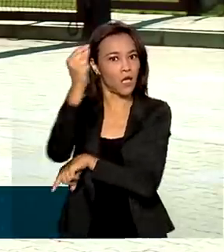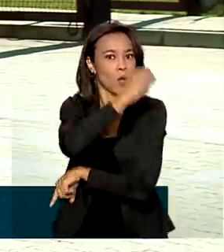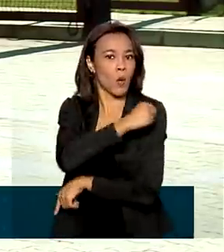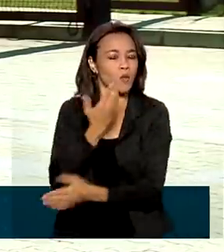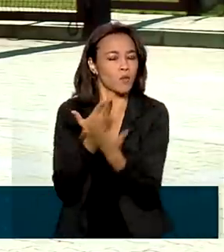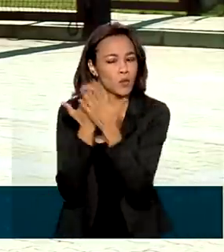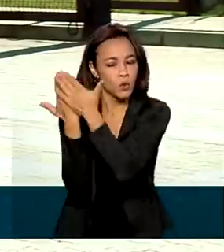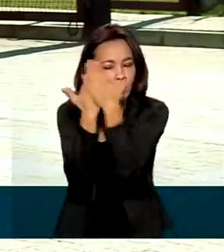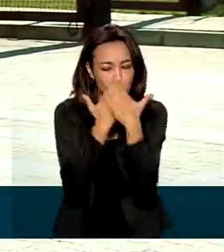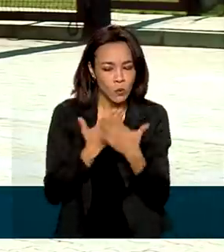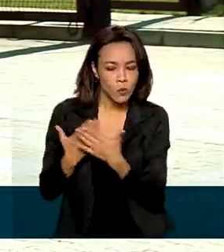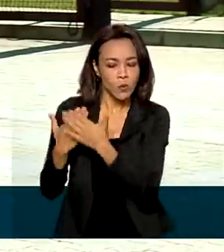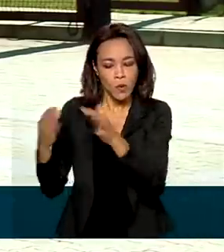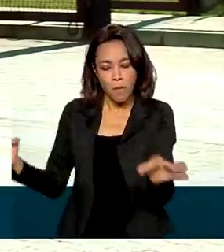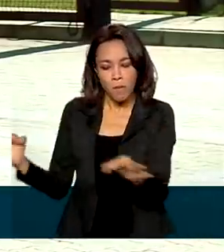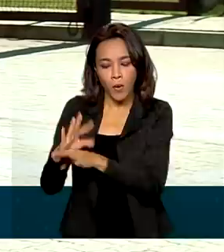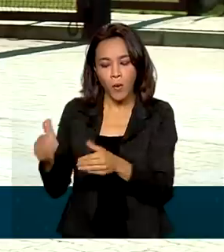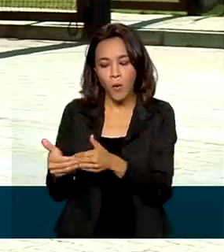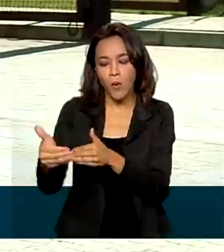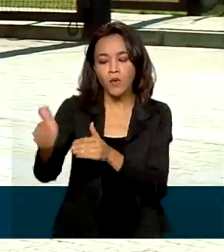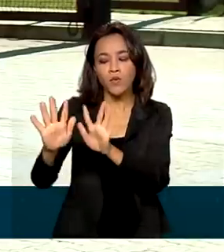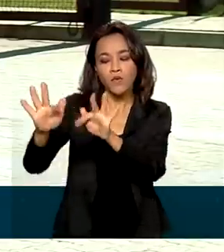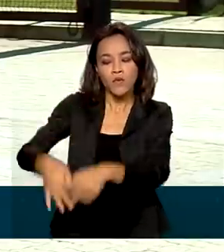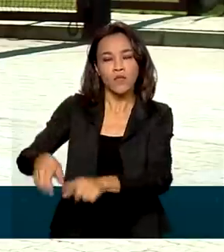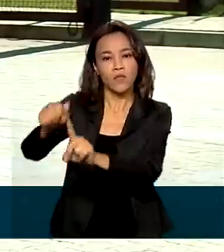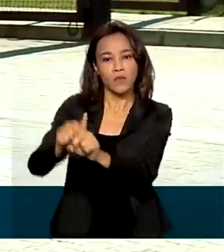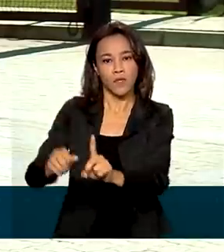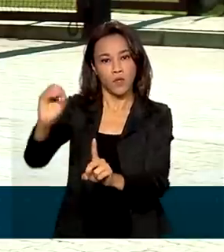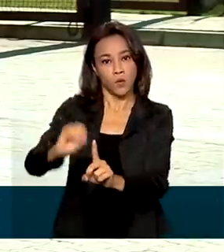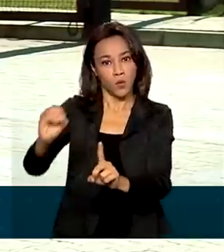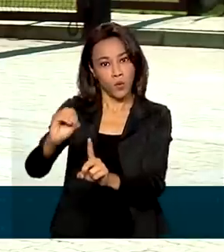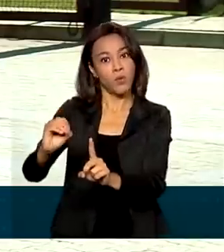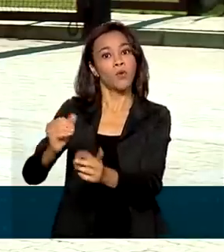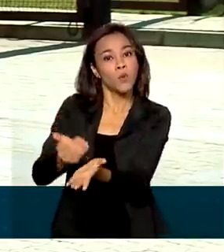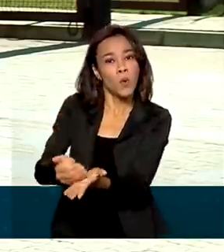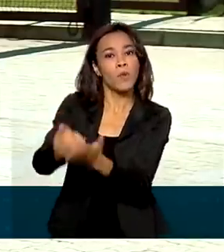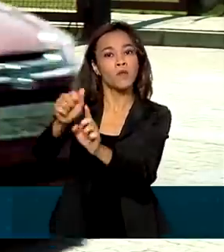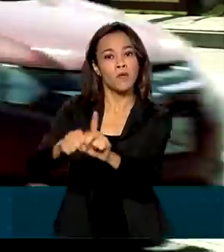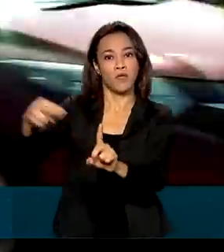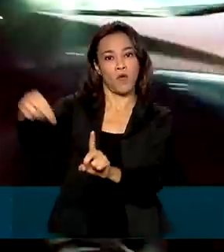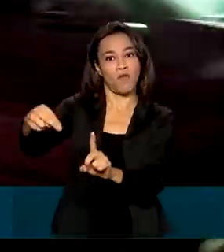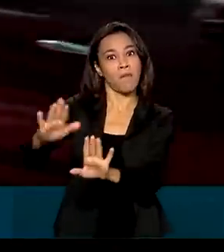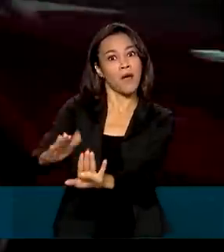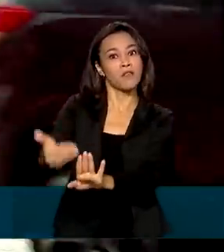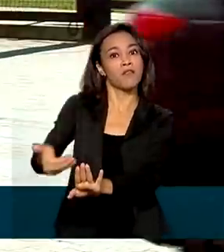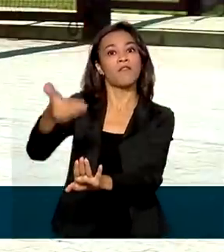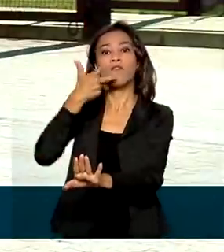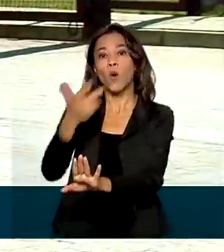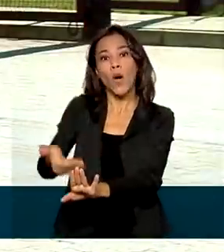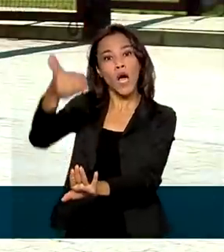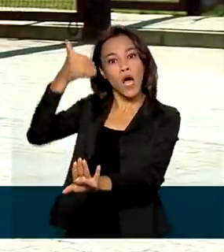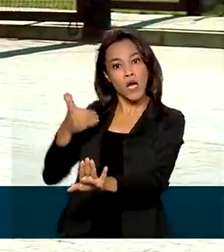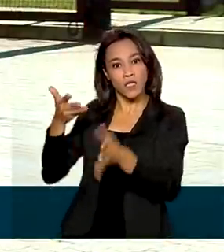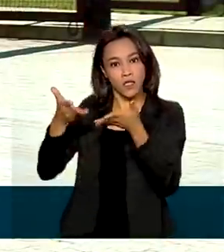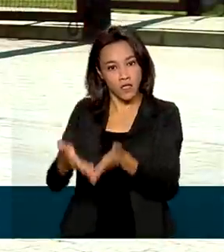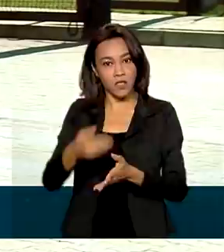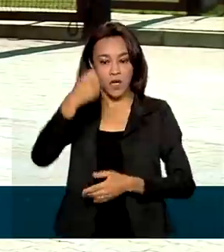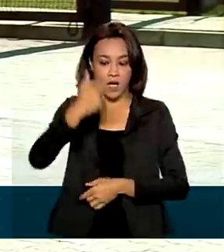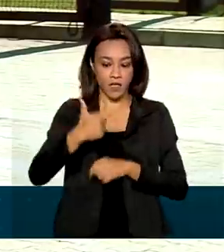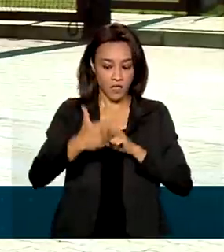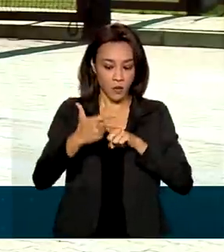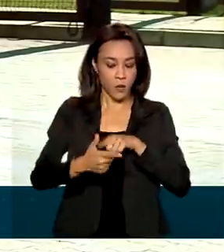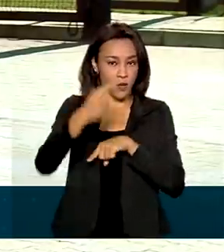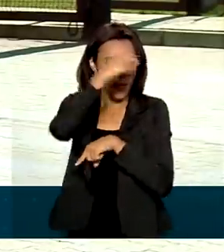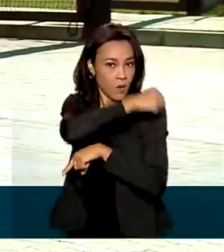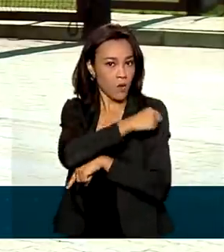deve ficar pronto entre final de outubro e início de novembro, mas ressaltou que antes disso, a segunda dose para